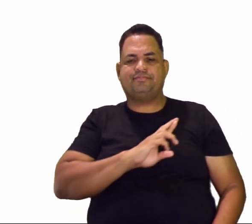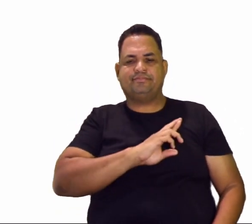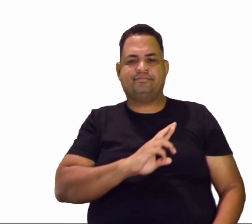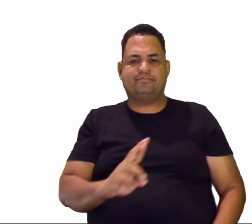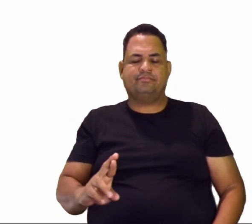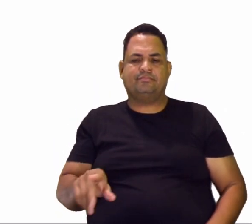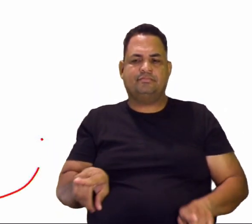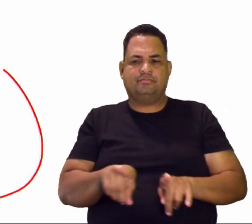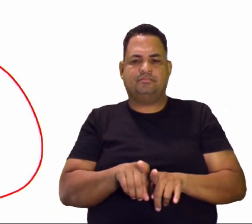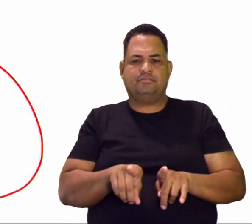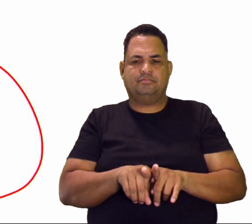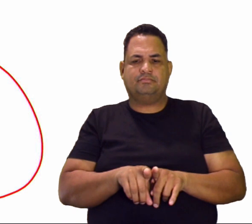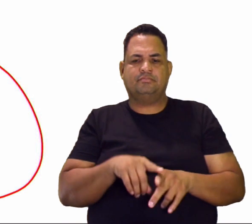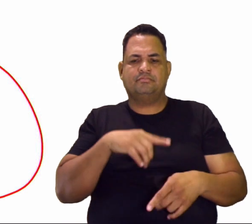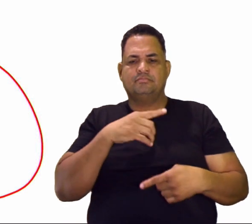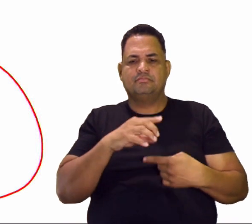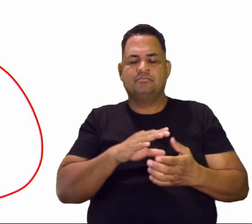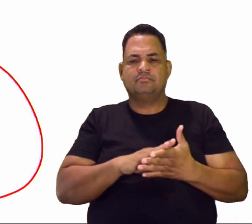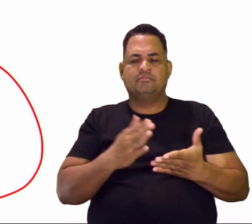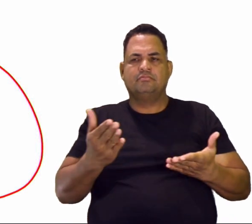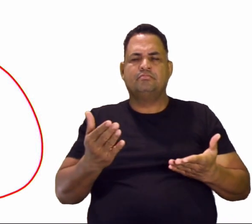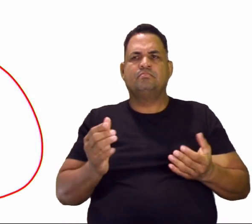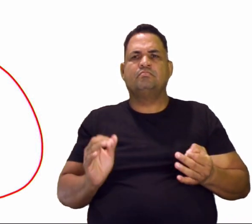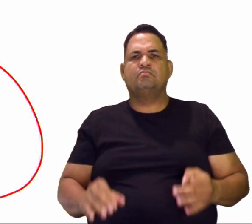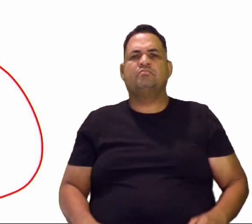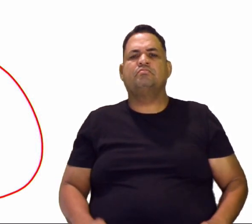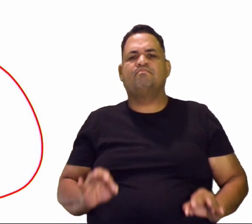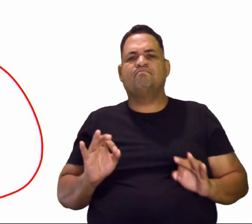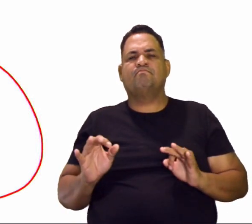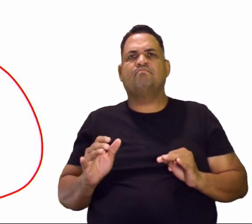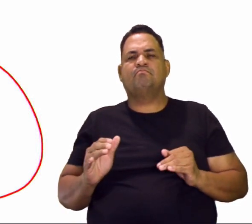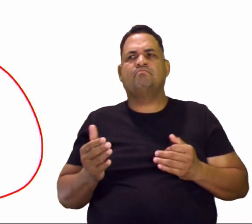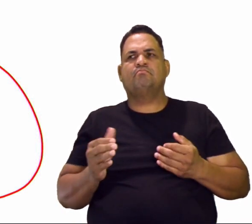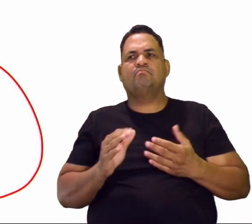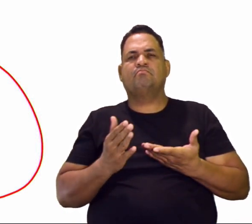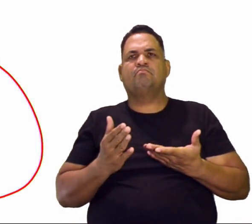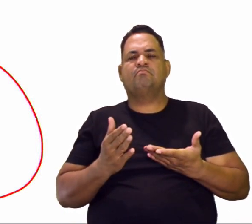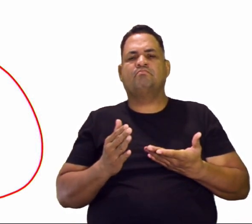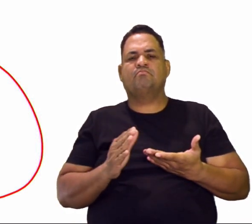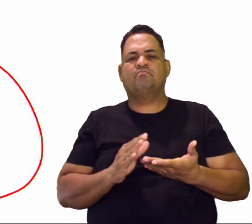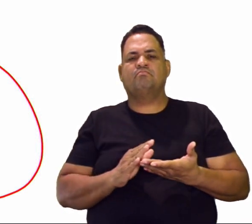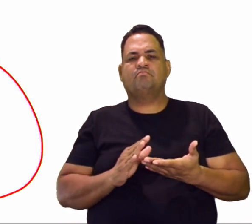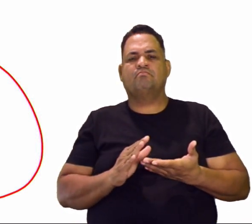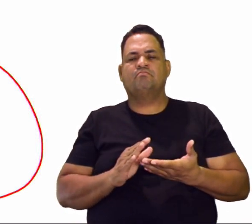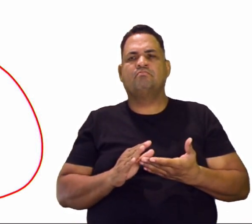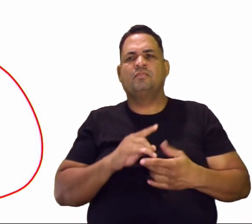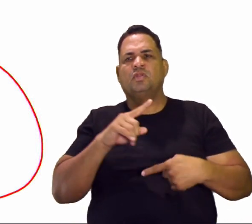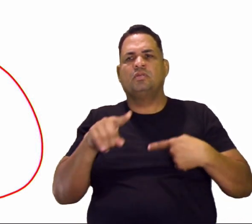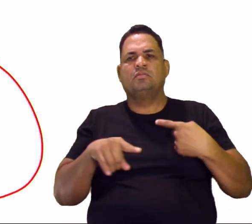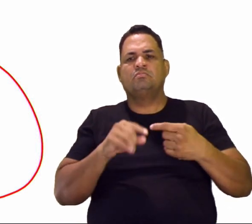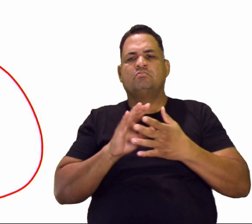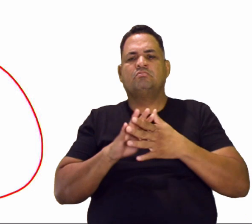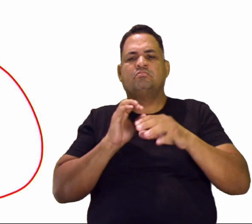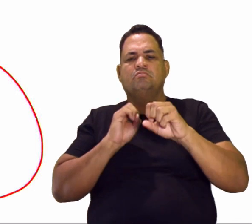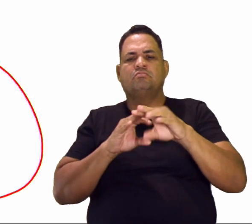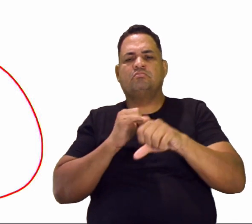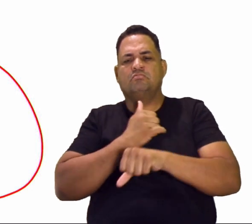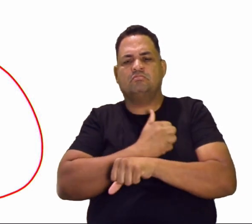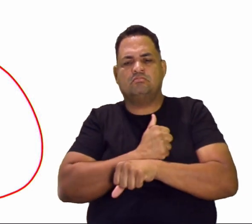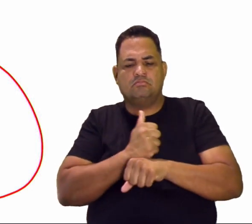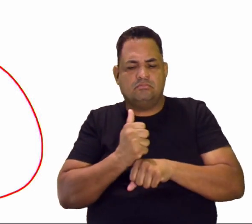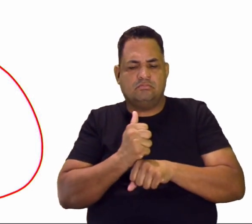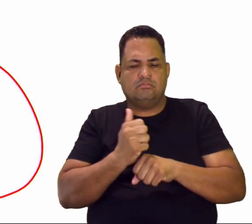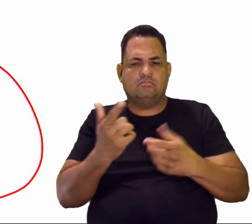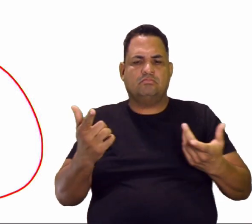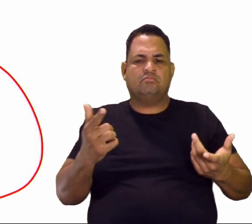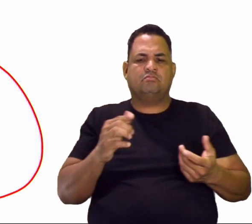religião também, né? Tem o papel de ensinar a moral para o